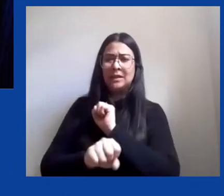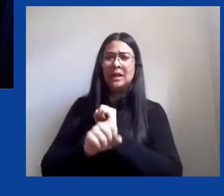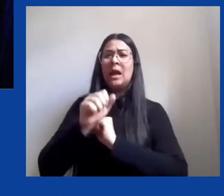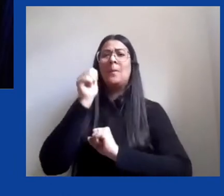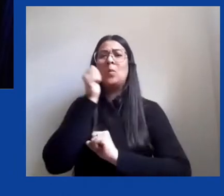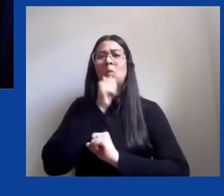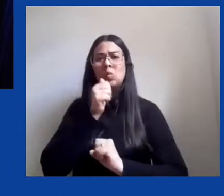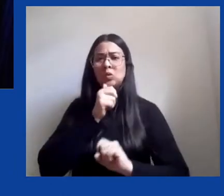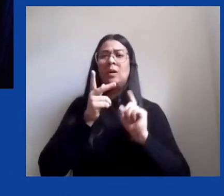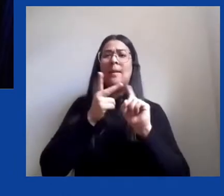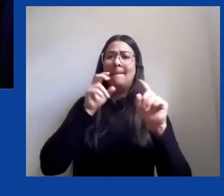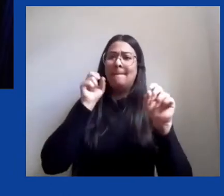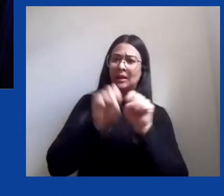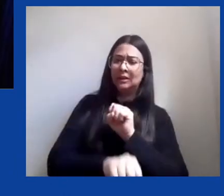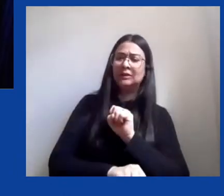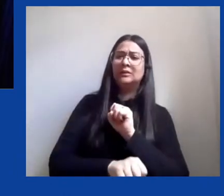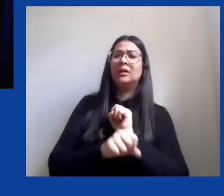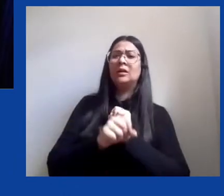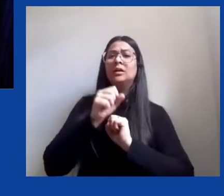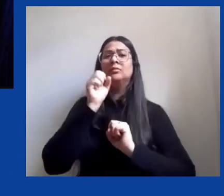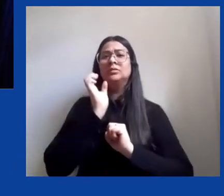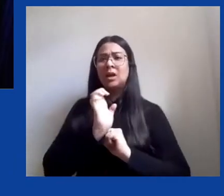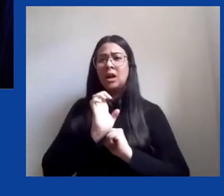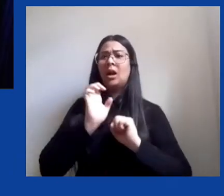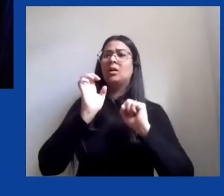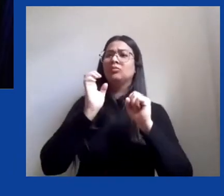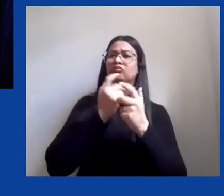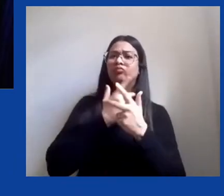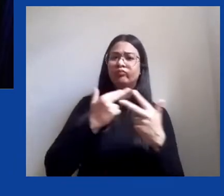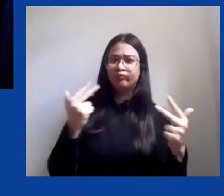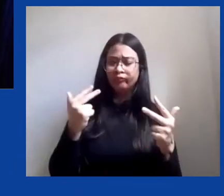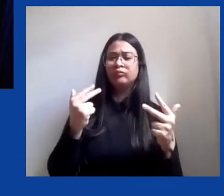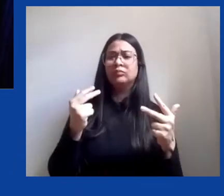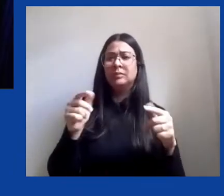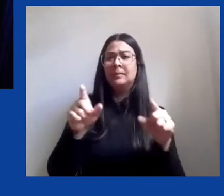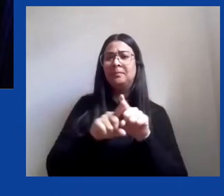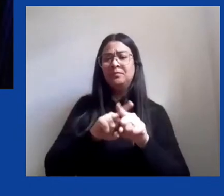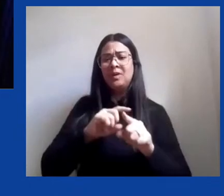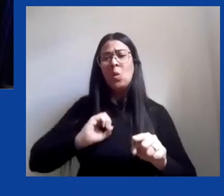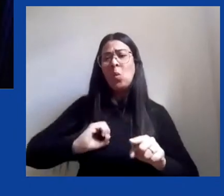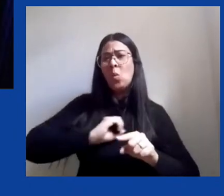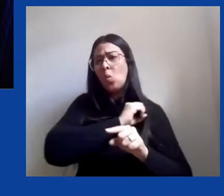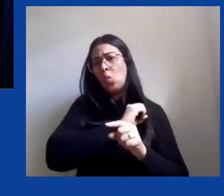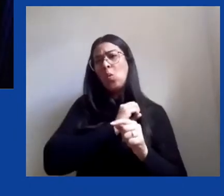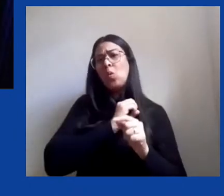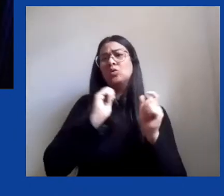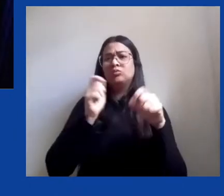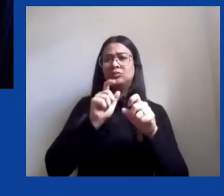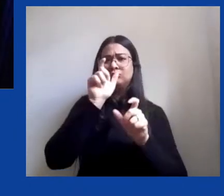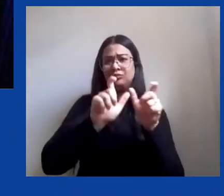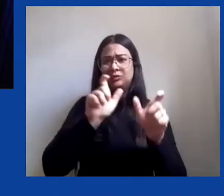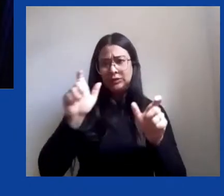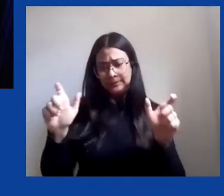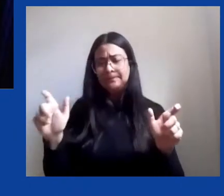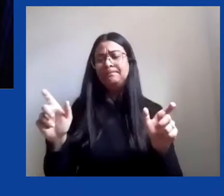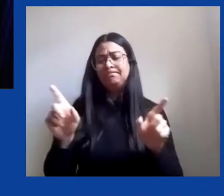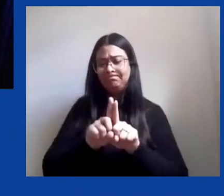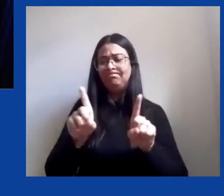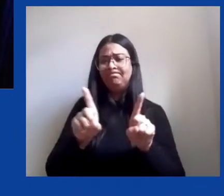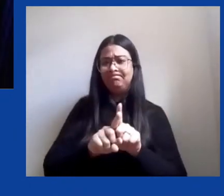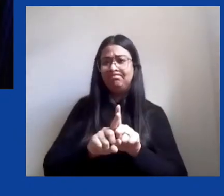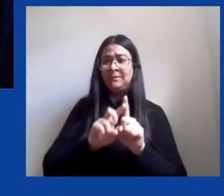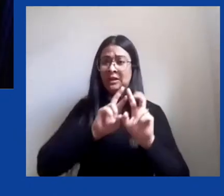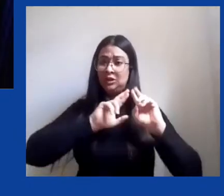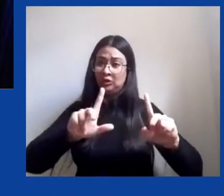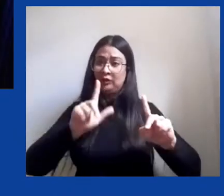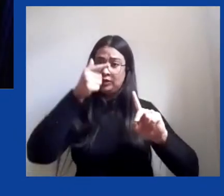homofobia, o ódio àqueles que se localizam no paradigma do outro pensado pela Sueli Carneiro. Bom,